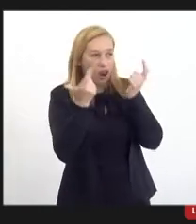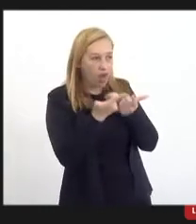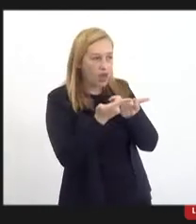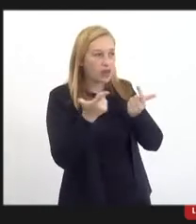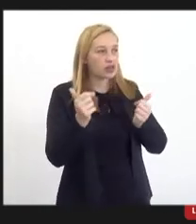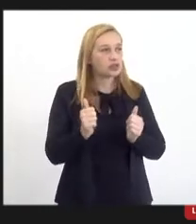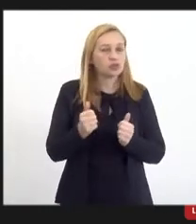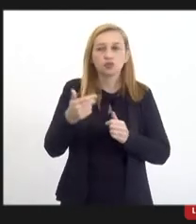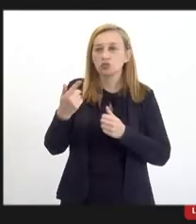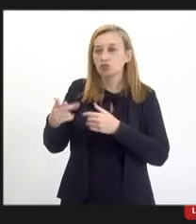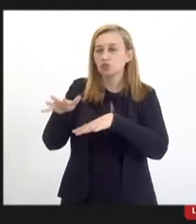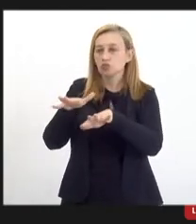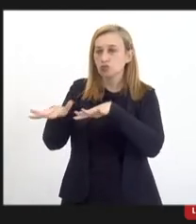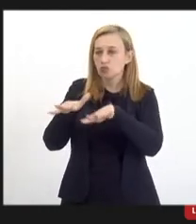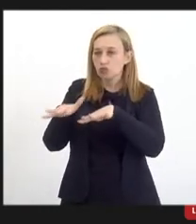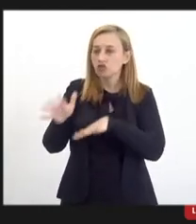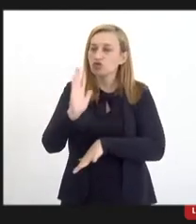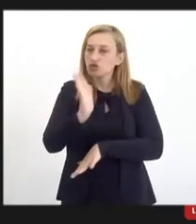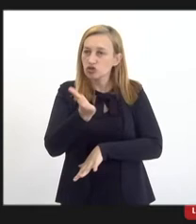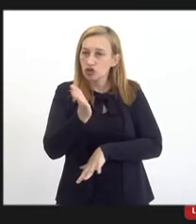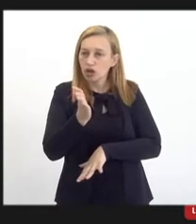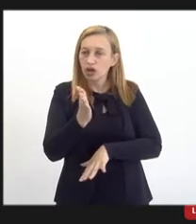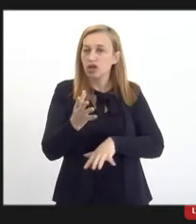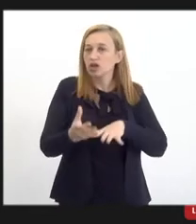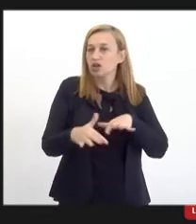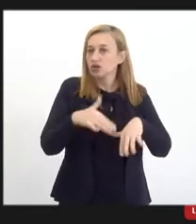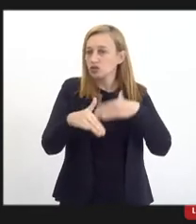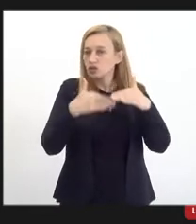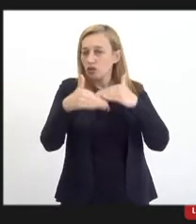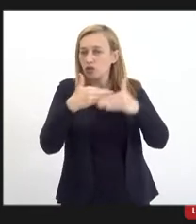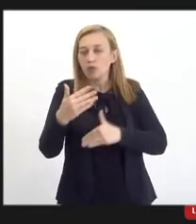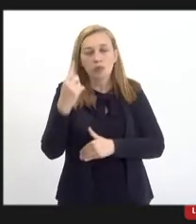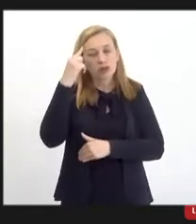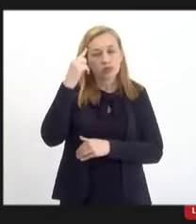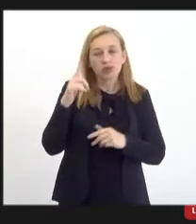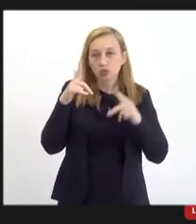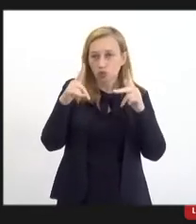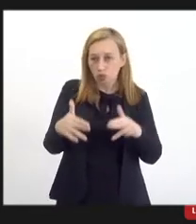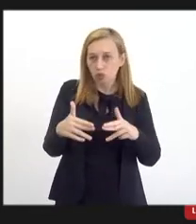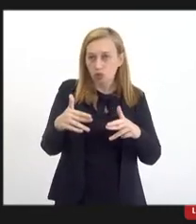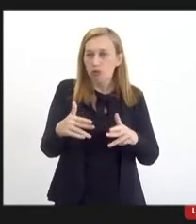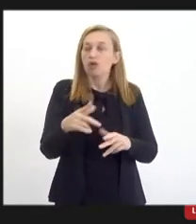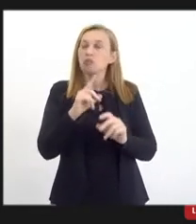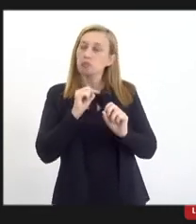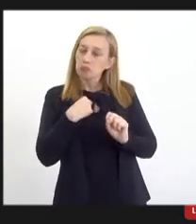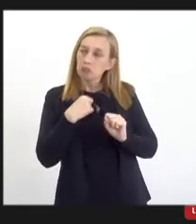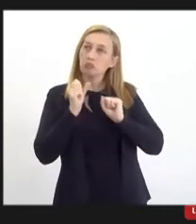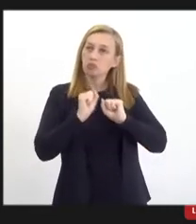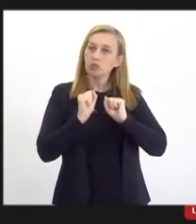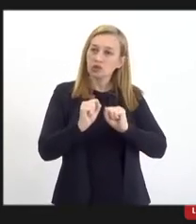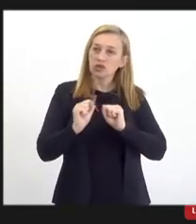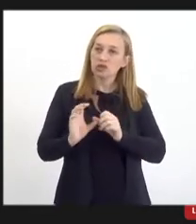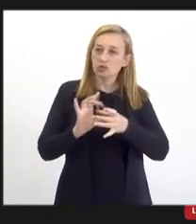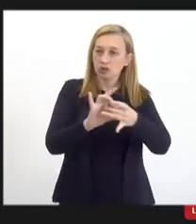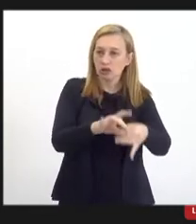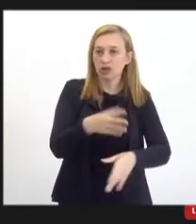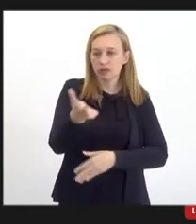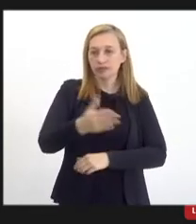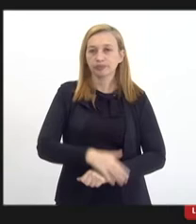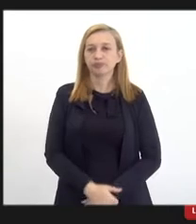seu movimento também já em algum momento já desenvolveu algum pensamento parecido, para que a gente possa alinhar as forças aí.